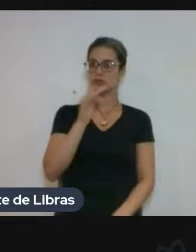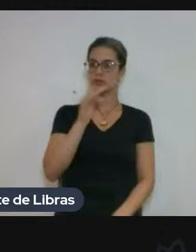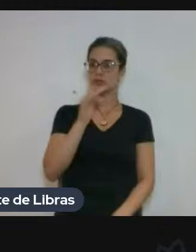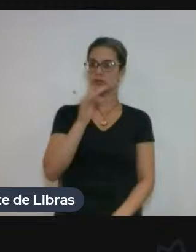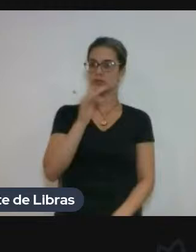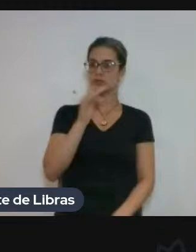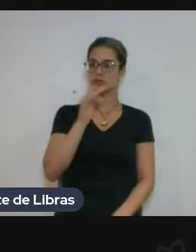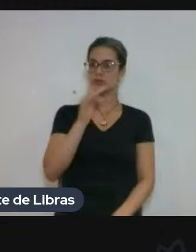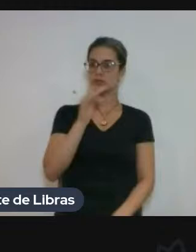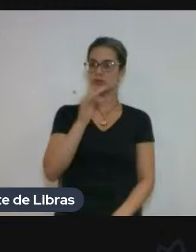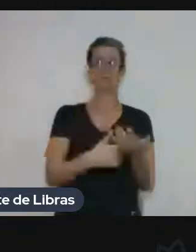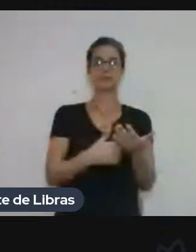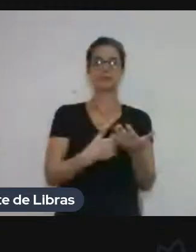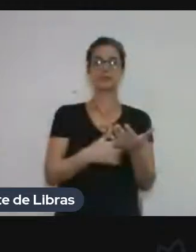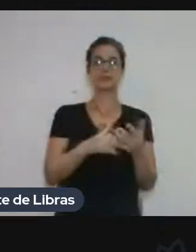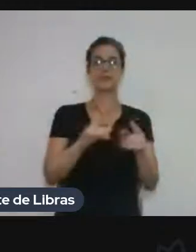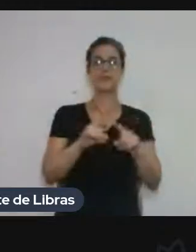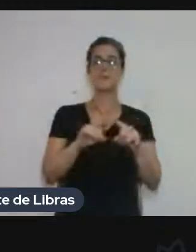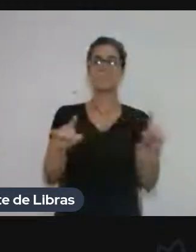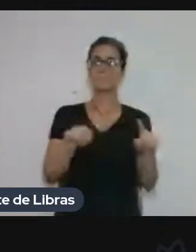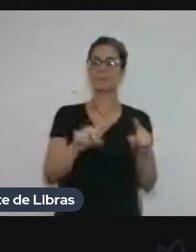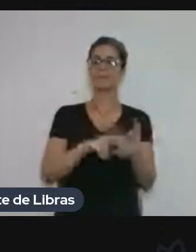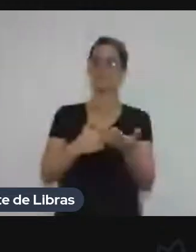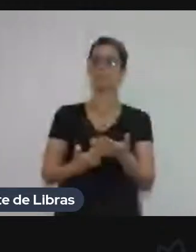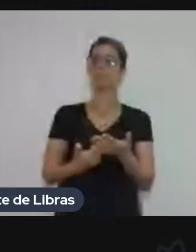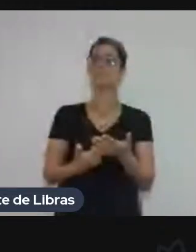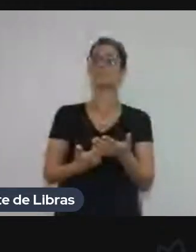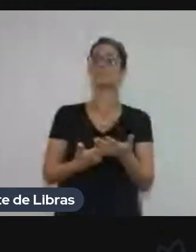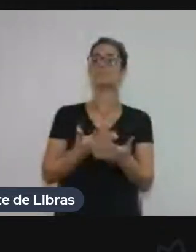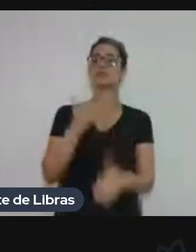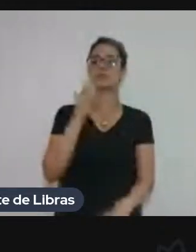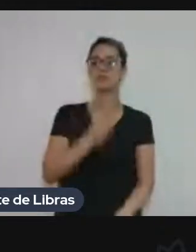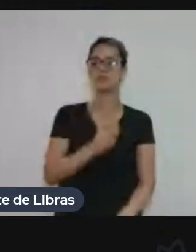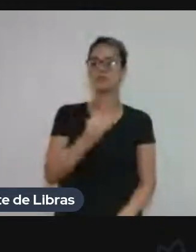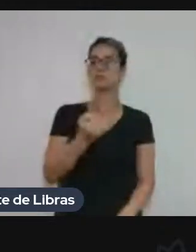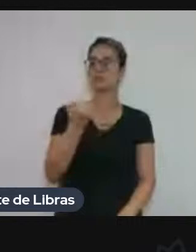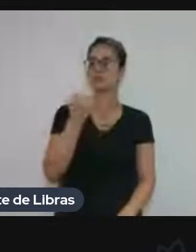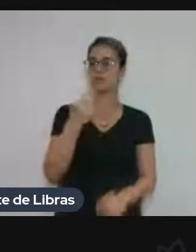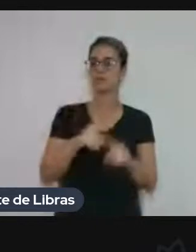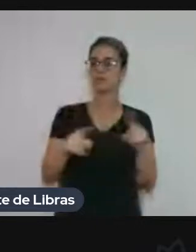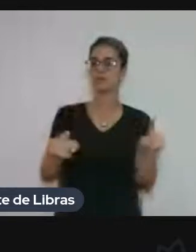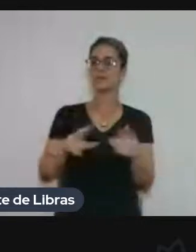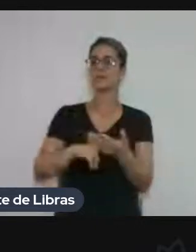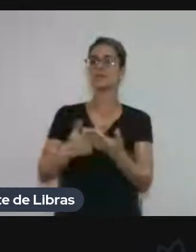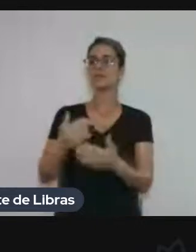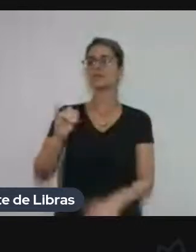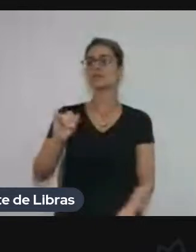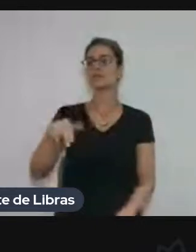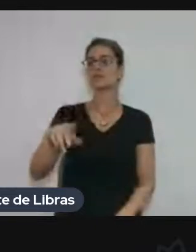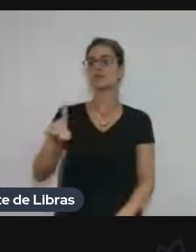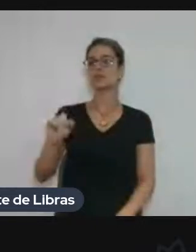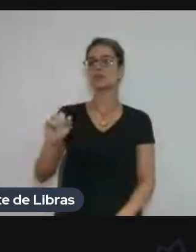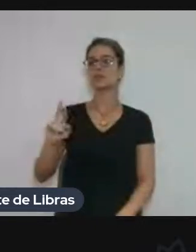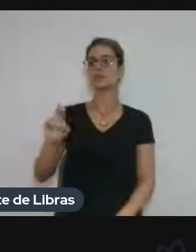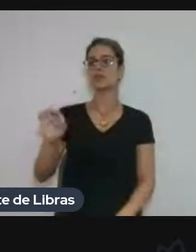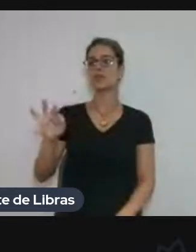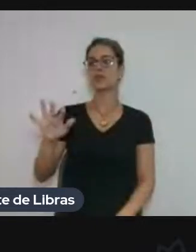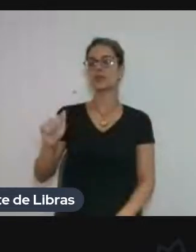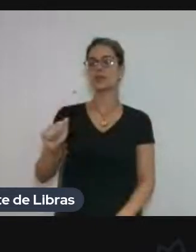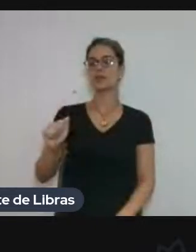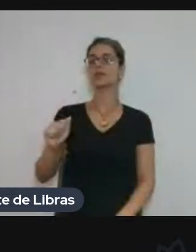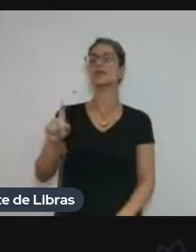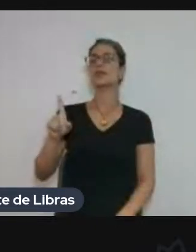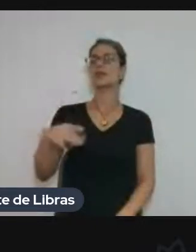A tradução indireta do Nemora é importante. Mas a tradução indireta, ela... Ela continua tendo o seu papel